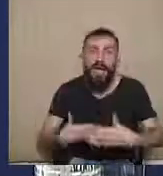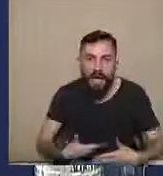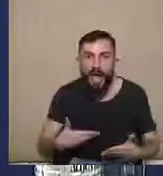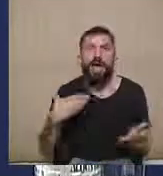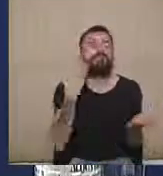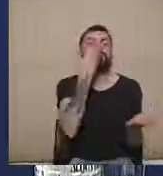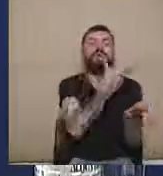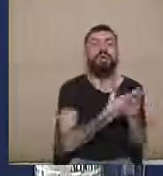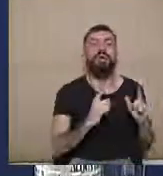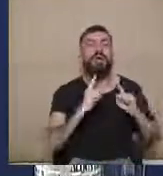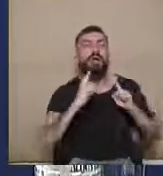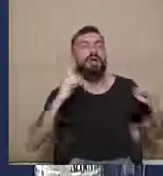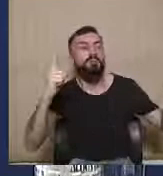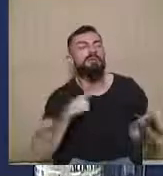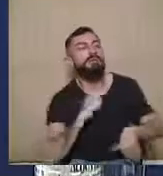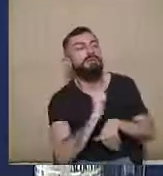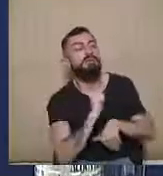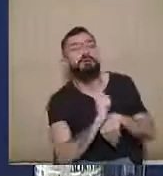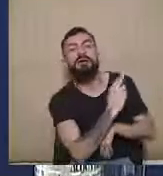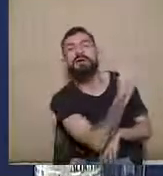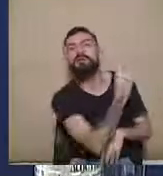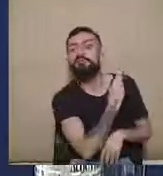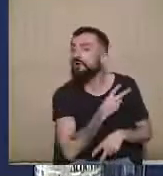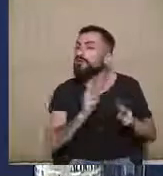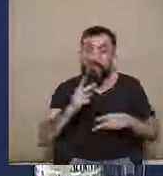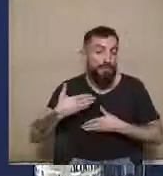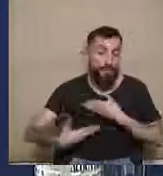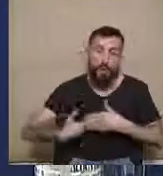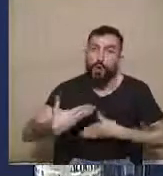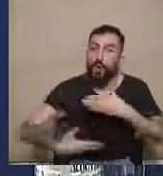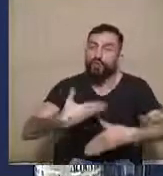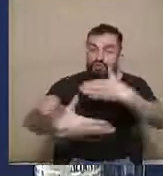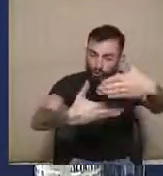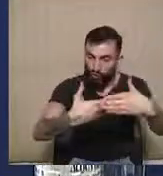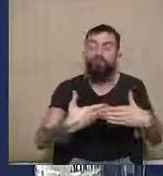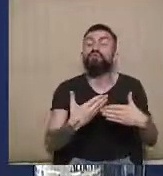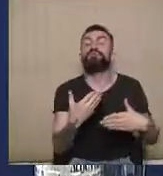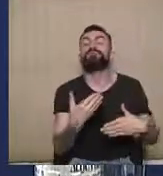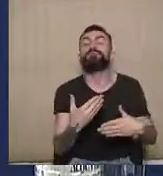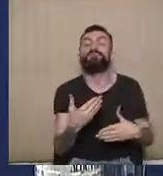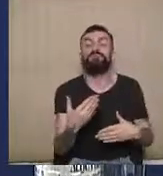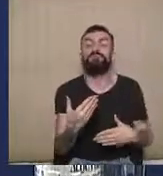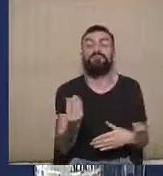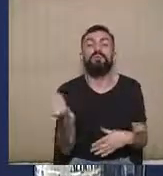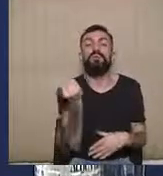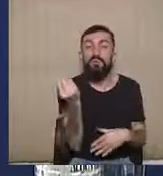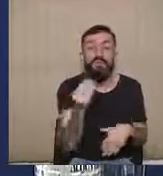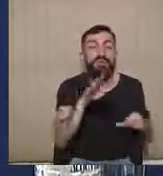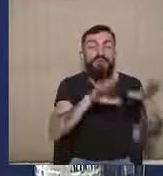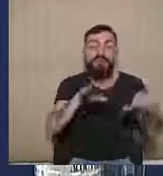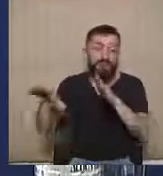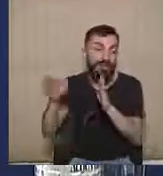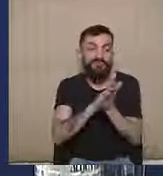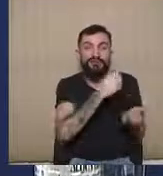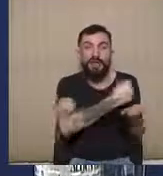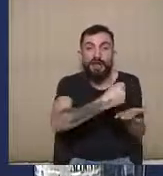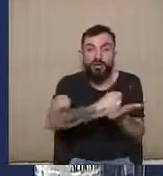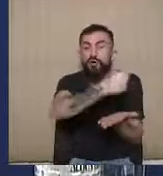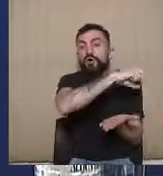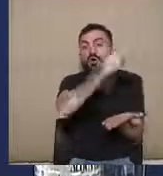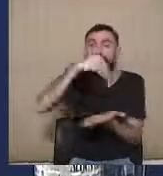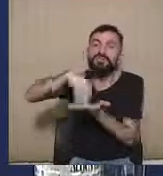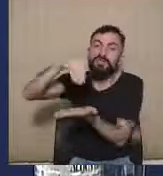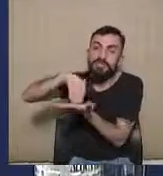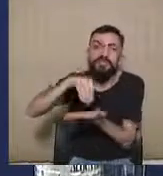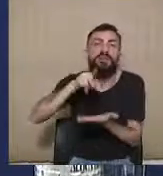de resposta, são todos contínuos e peremptórios, correndo, conforme o caso, em cartório ou secretaria e no